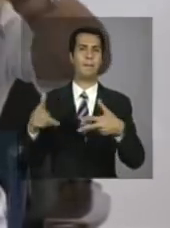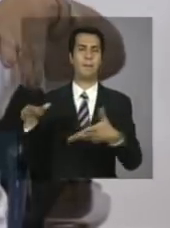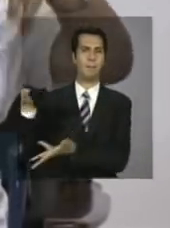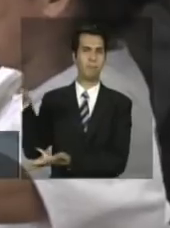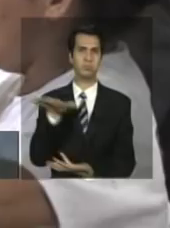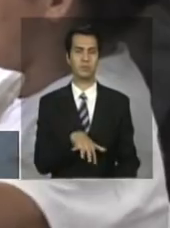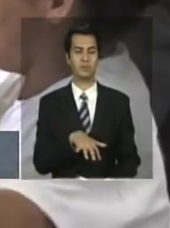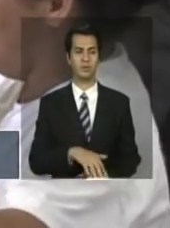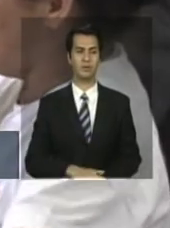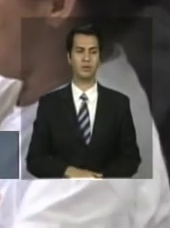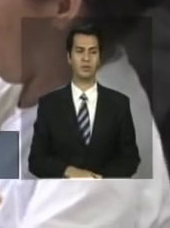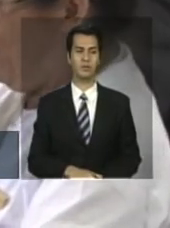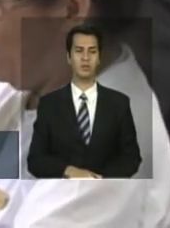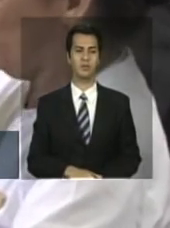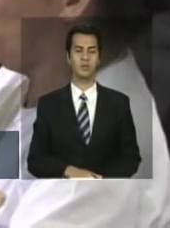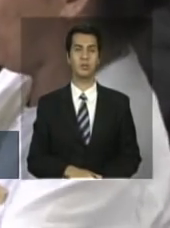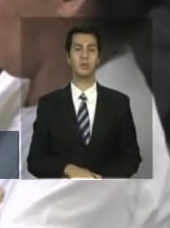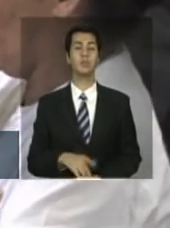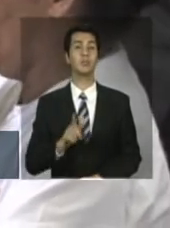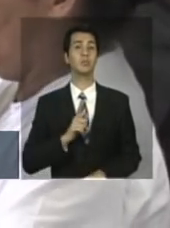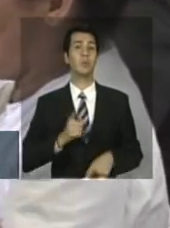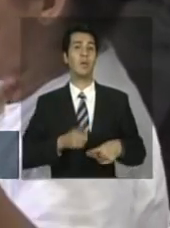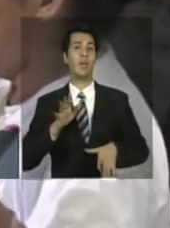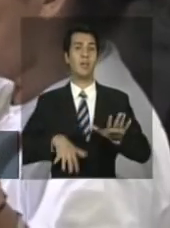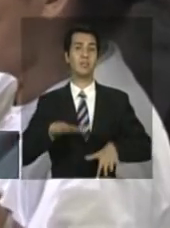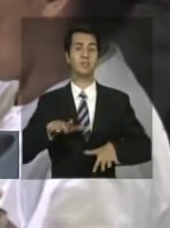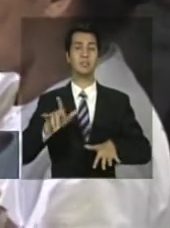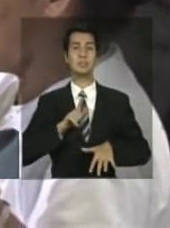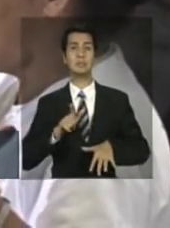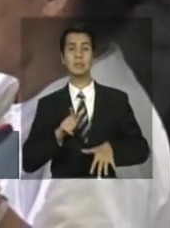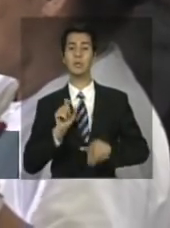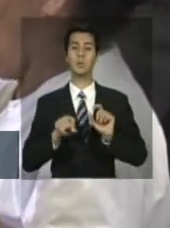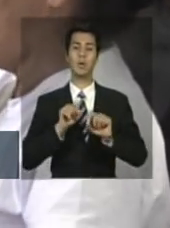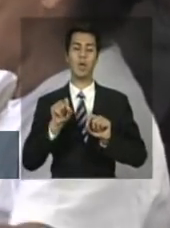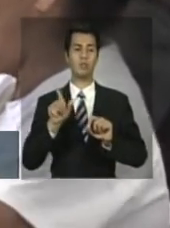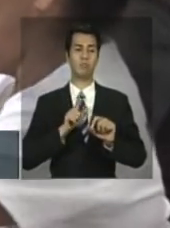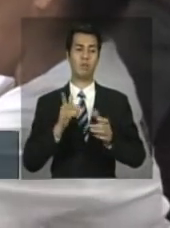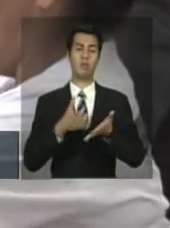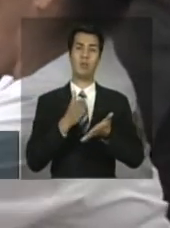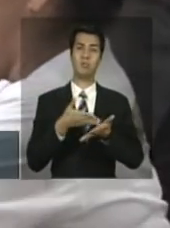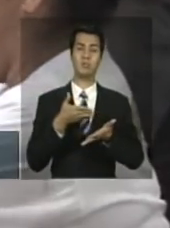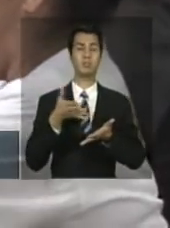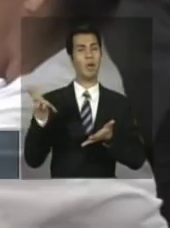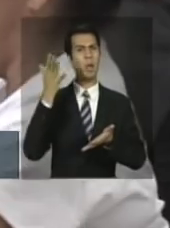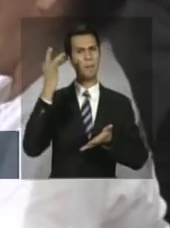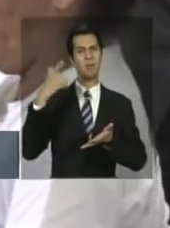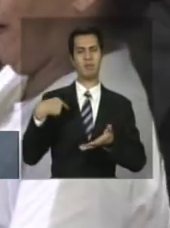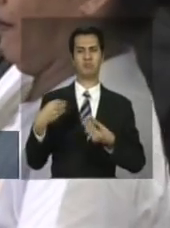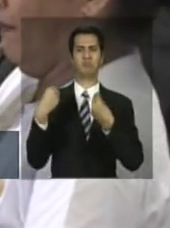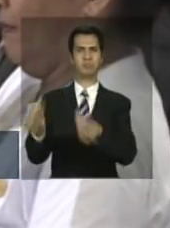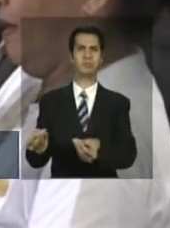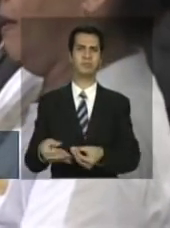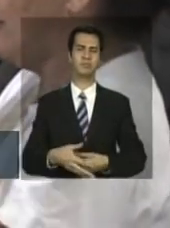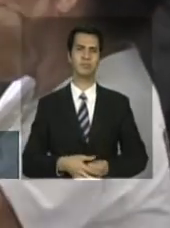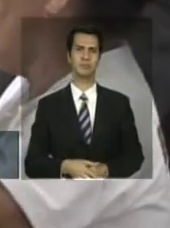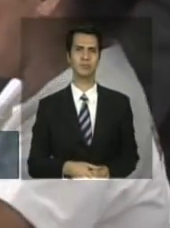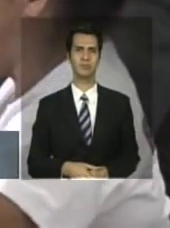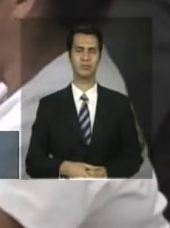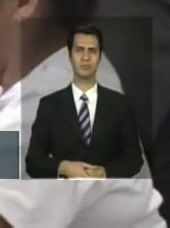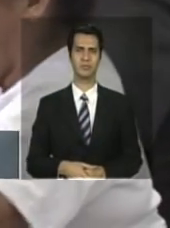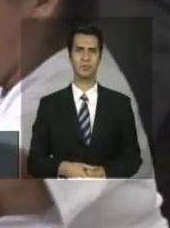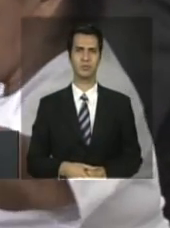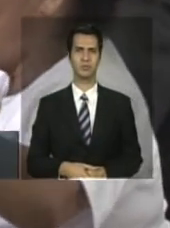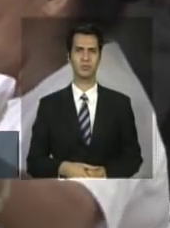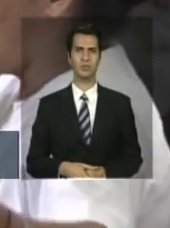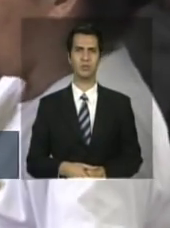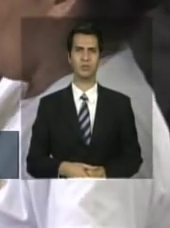sempre dizem, cobradora, tu tens assim, assim na revista? Eu digo, tenho, eu tenho no estoque. Aí, depois de 3 da manhã, que não é morar, a gente pega. Então, eu